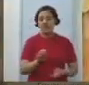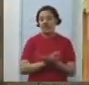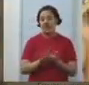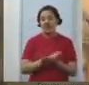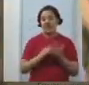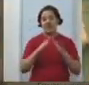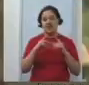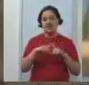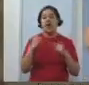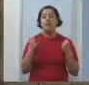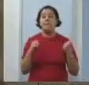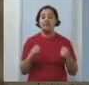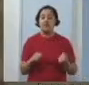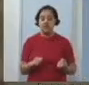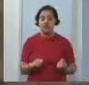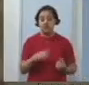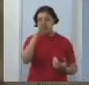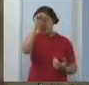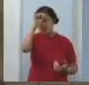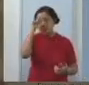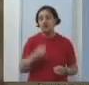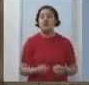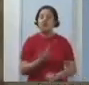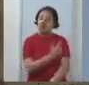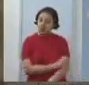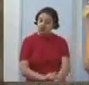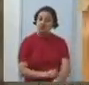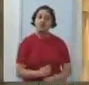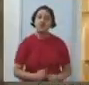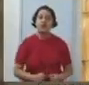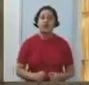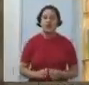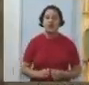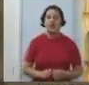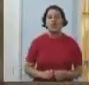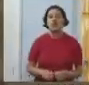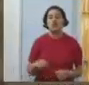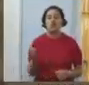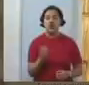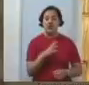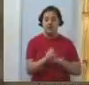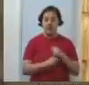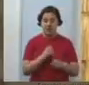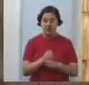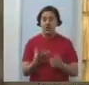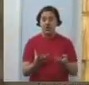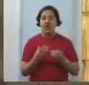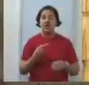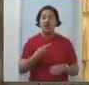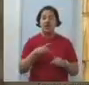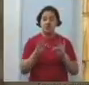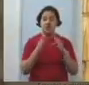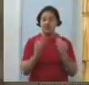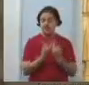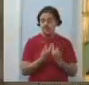Nós precisamos de limites O novo milênio tem que ser o milênio do limite Você quer que a sua família não pereça?